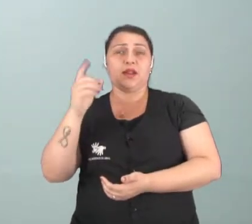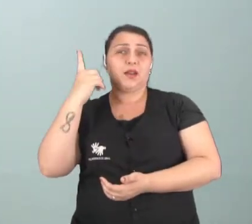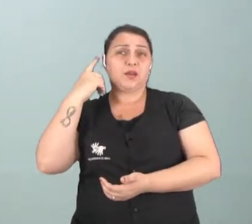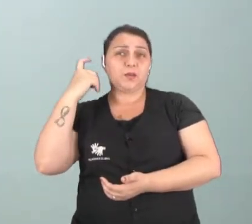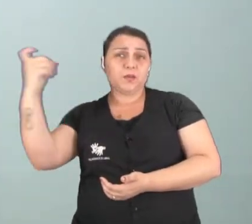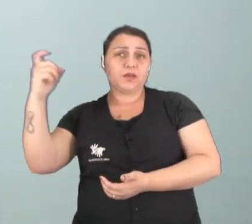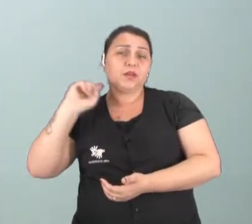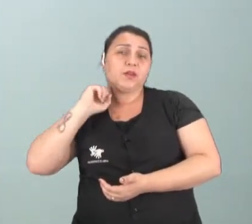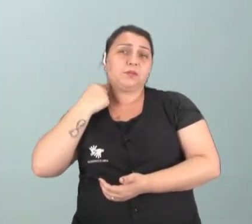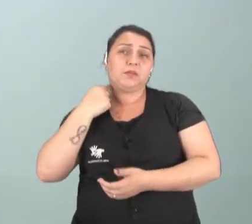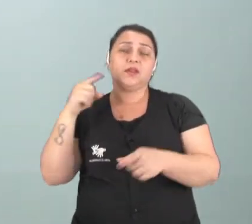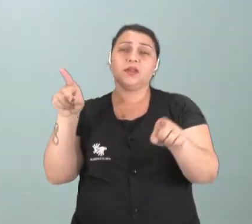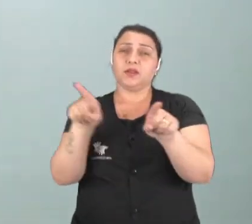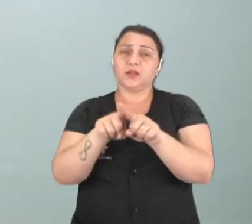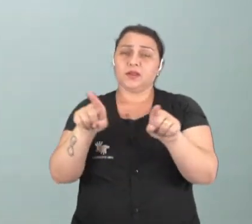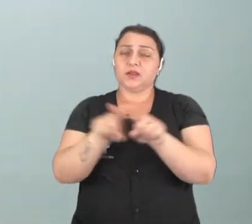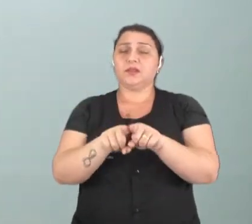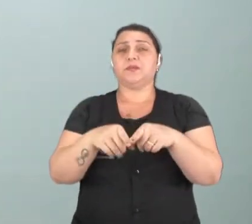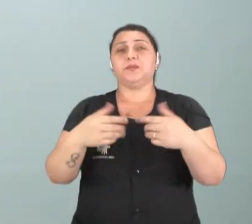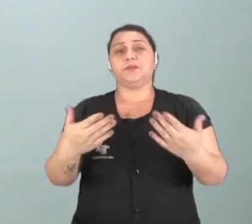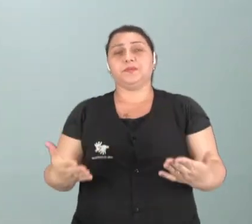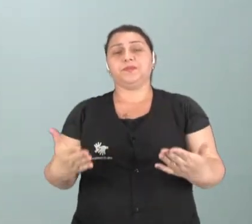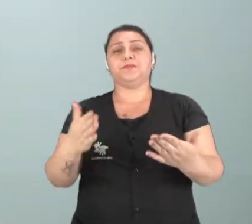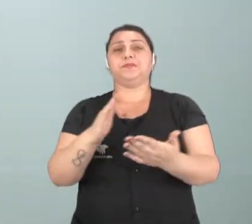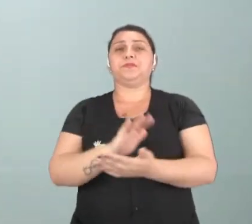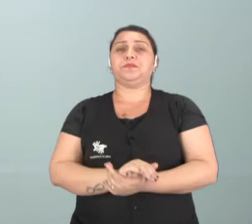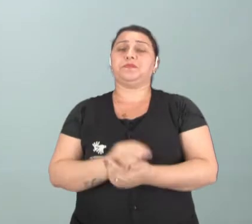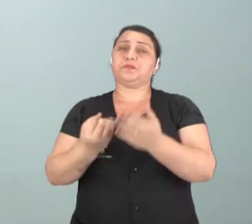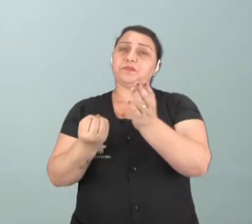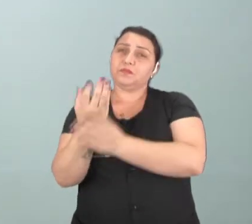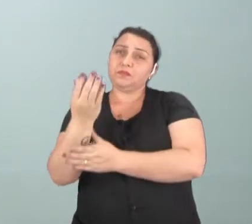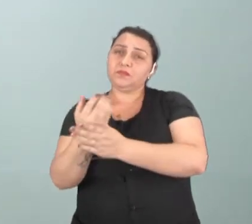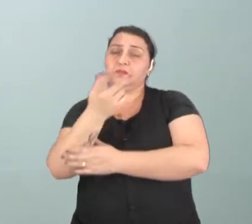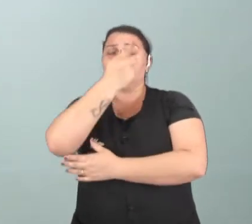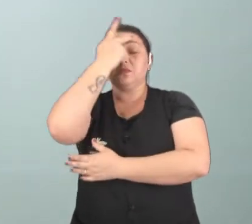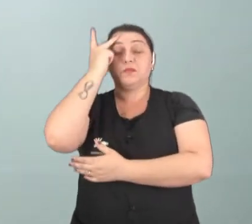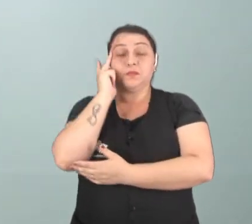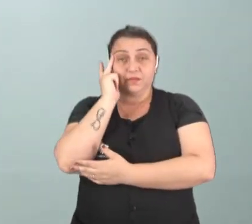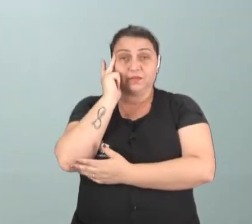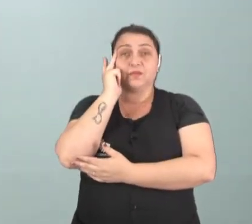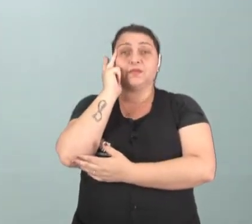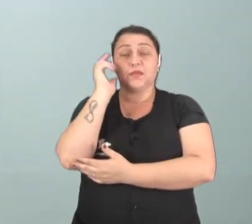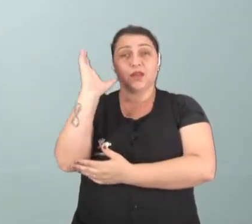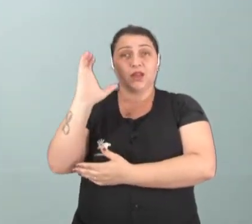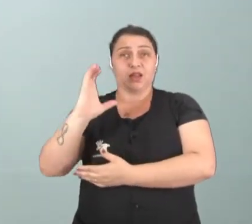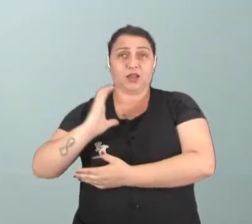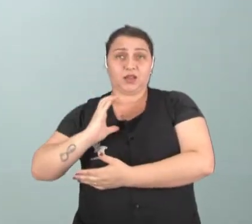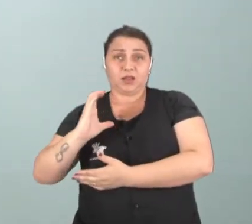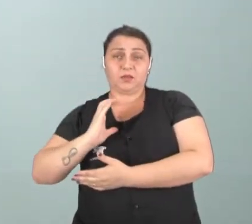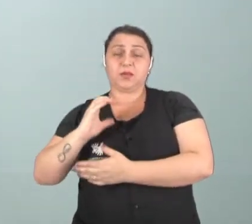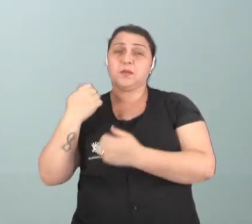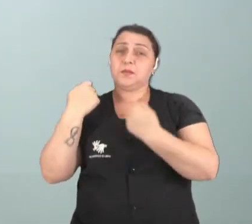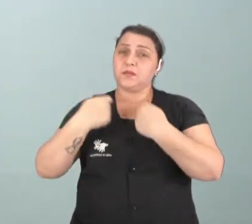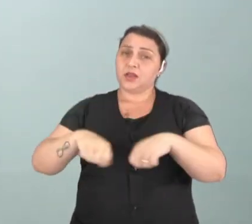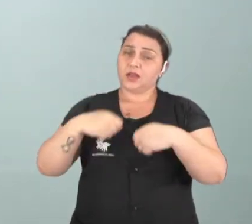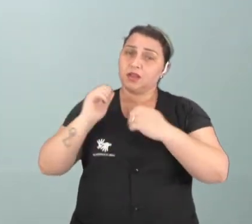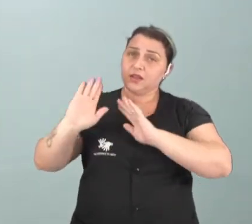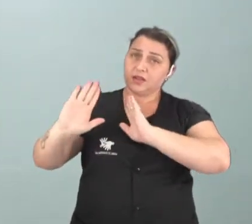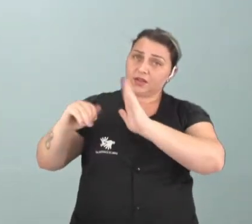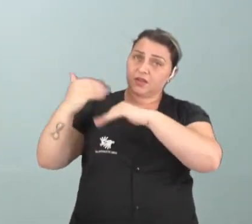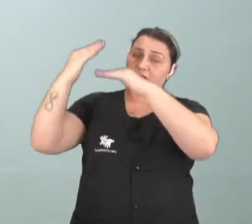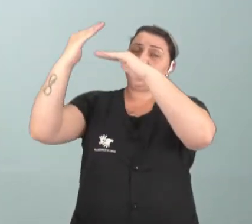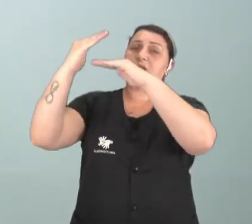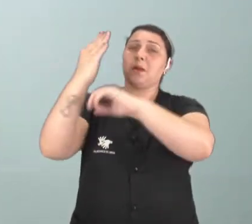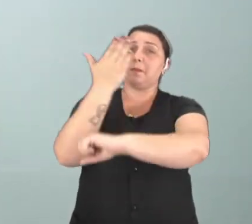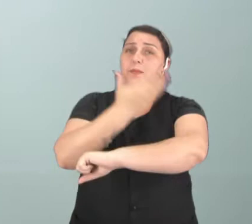Existem vários fatores que podem estar sendo produzidos por pessoas que eticamente deveriam estar desenvolvendo